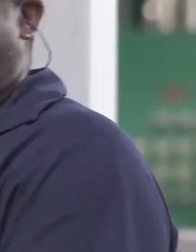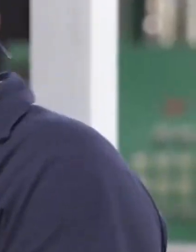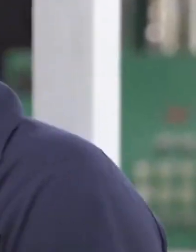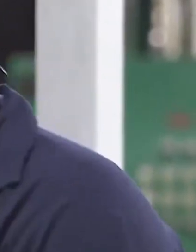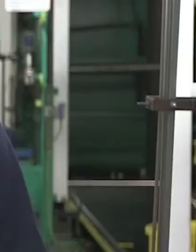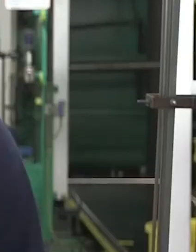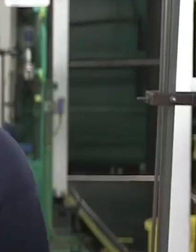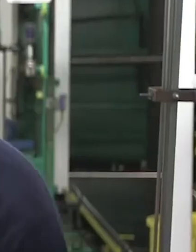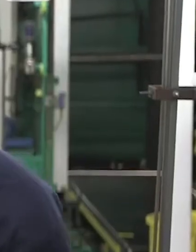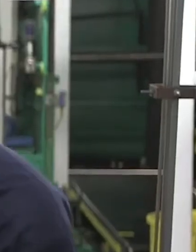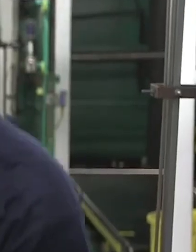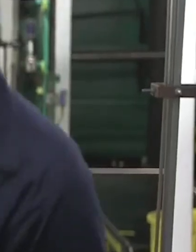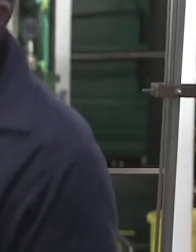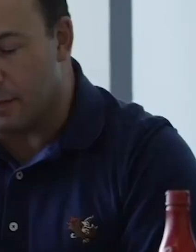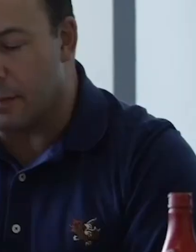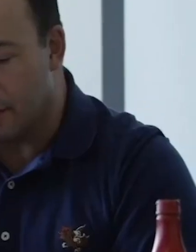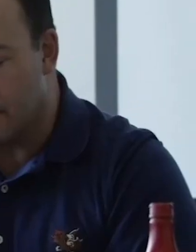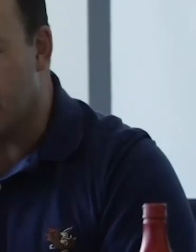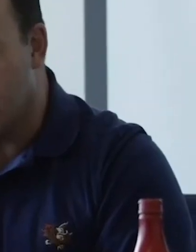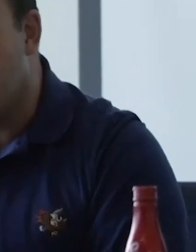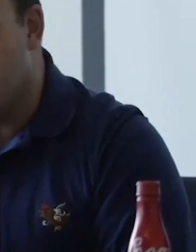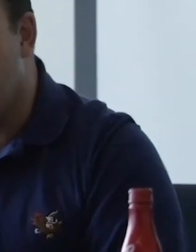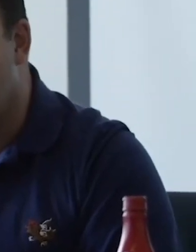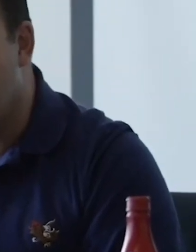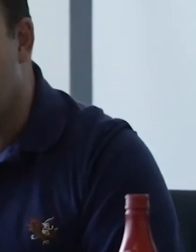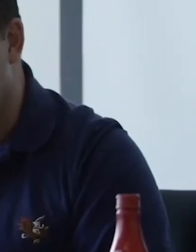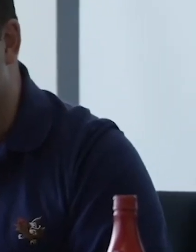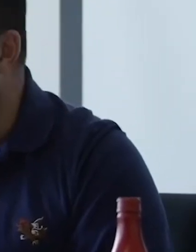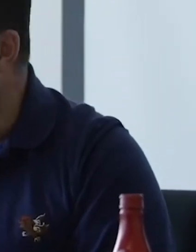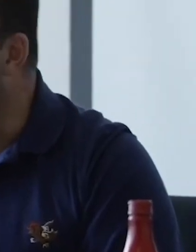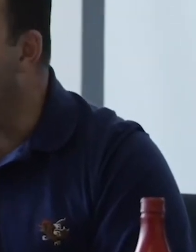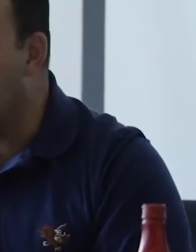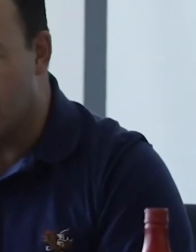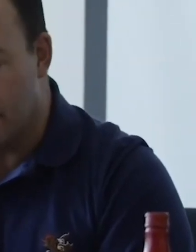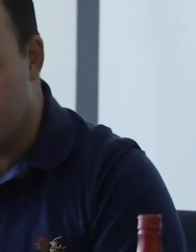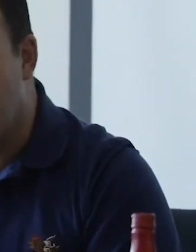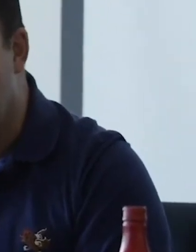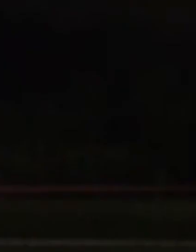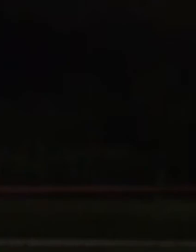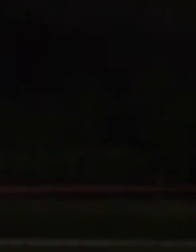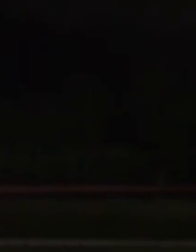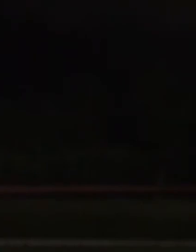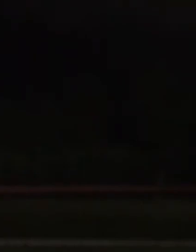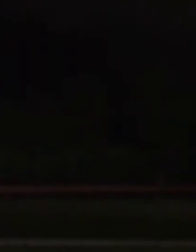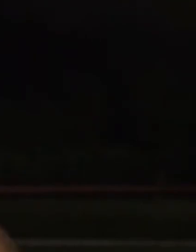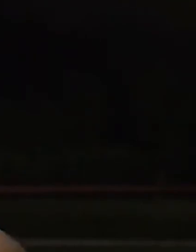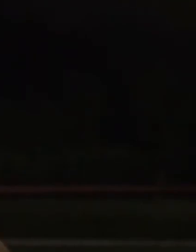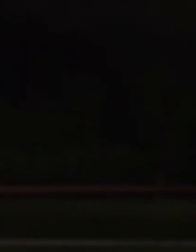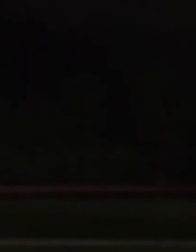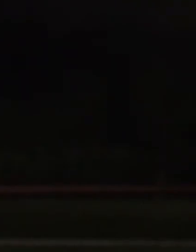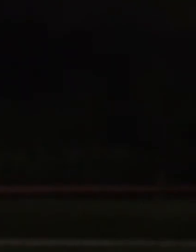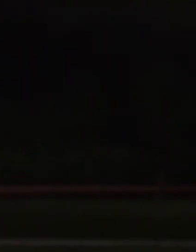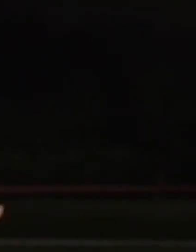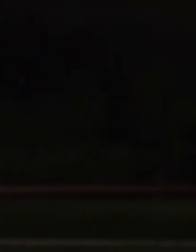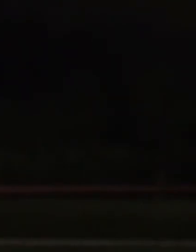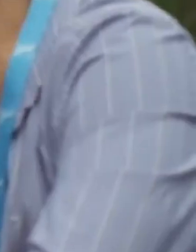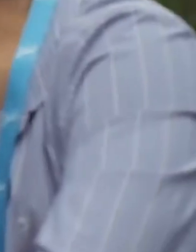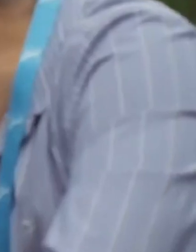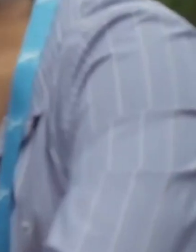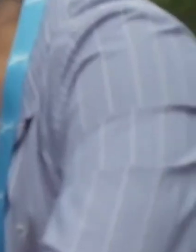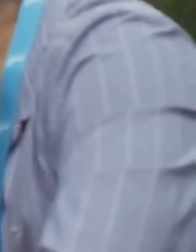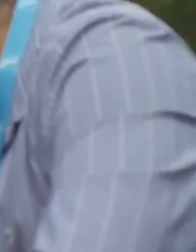está na forma como tratamos uns aos outros e abraçamos as diferenças de ideias, comportamentos e atitudes.